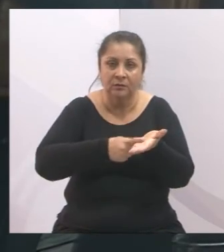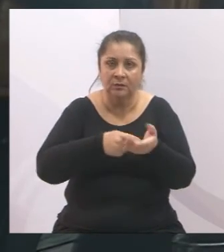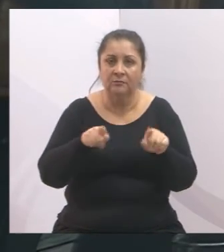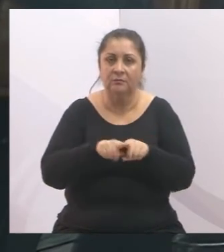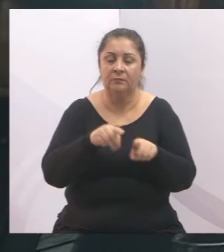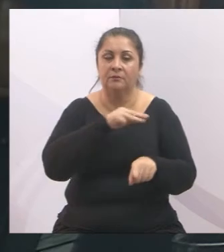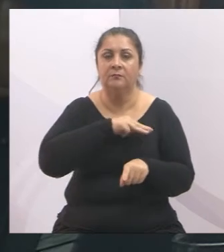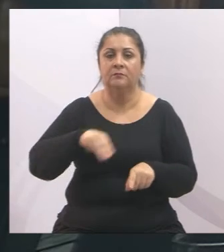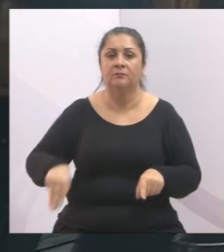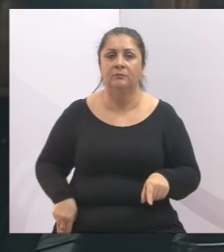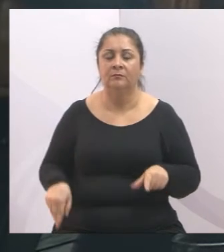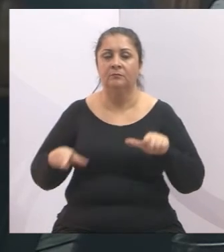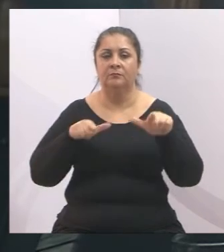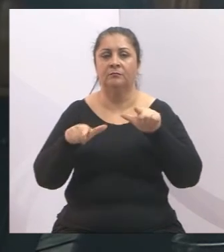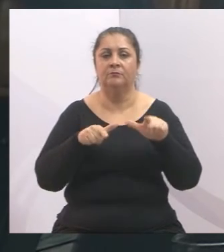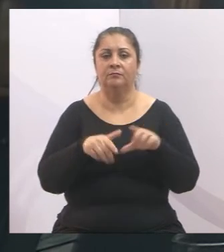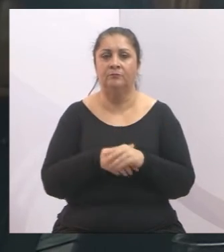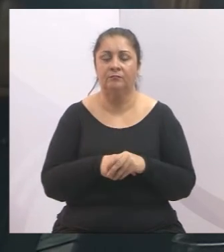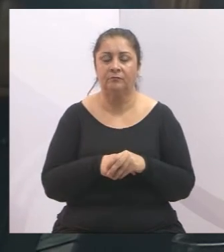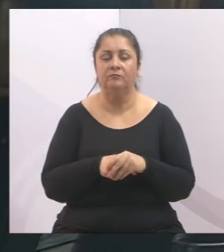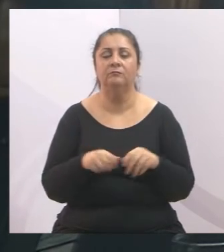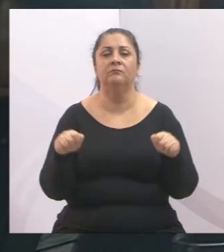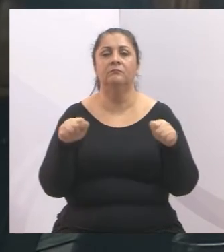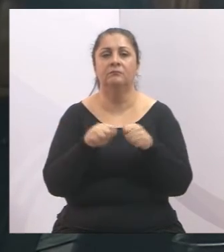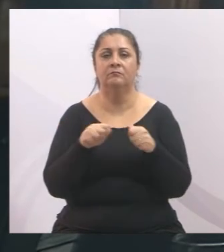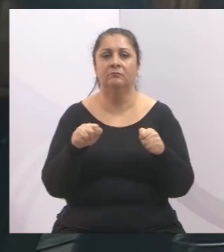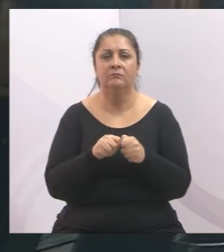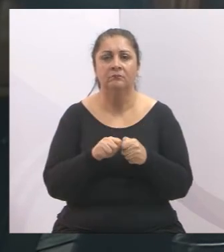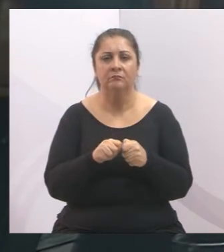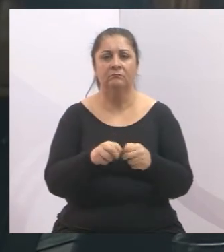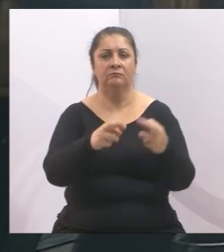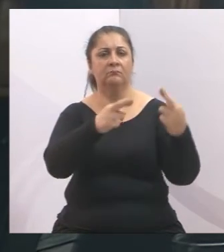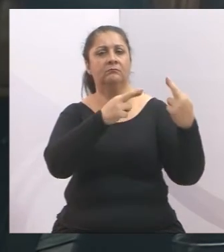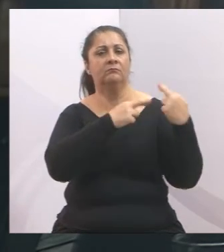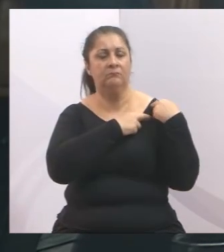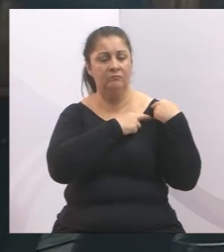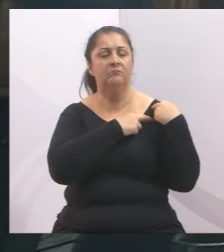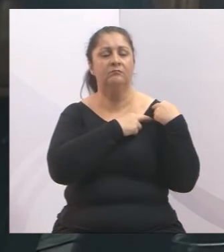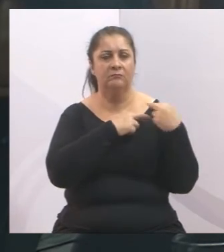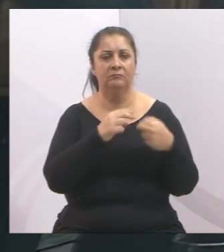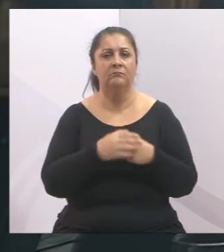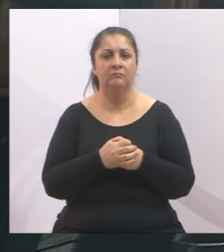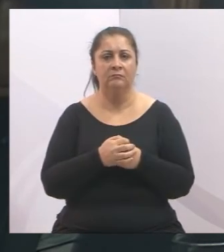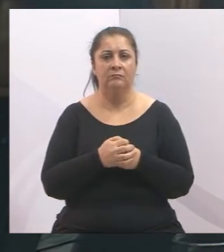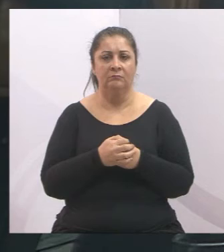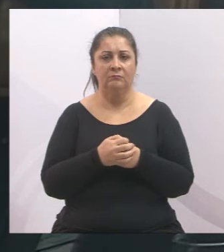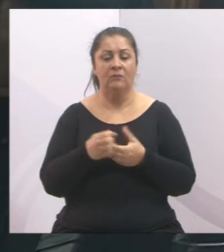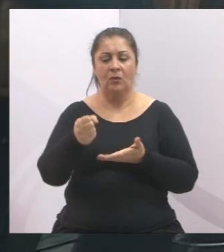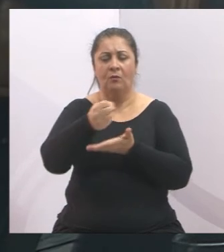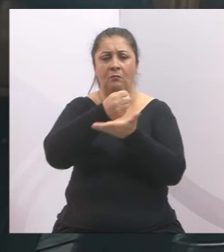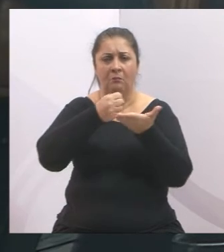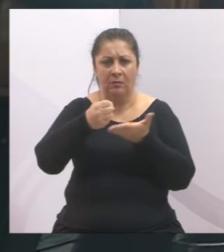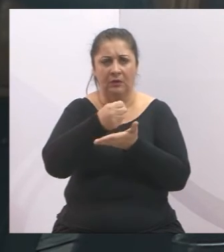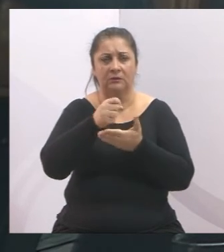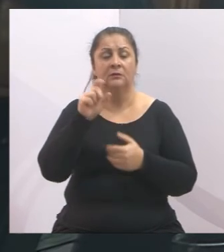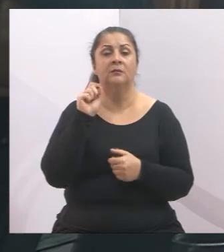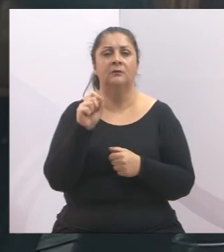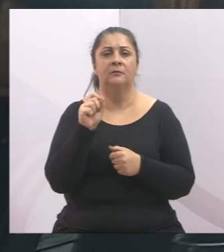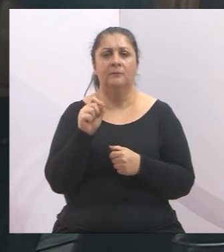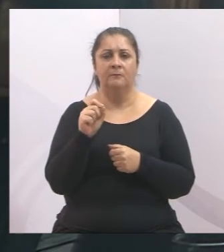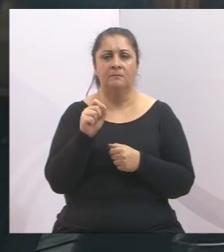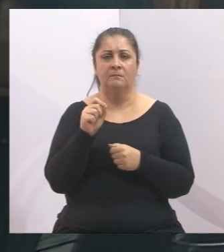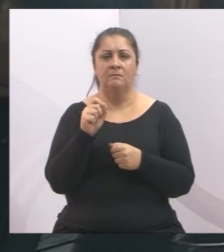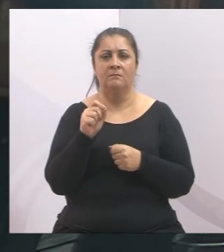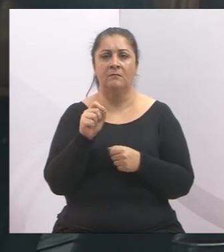Trabalho faça e execute a sua função fundamental, que é fazer